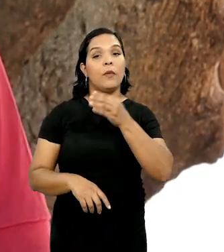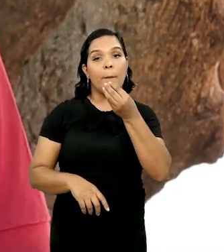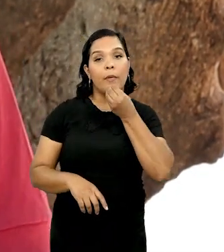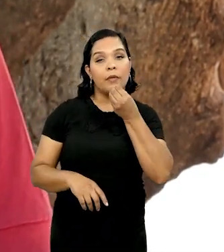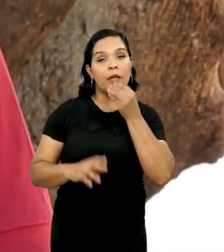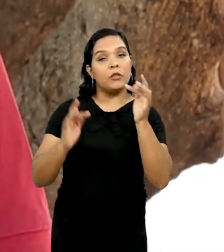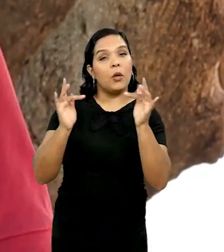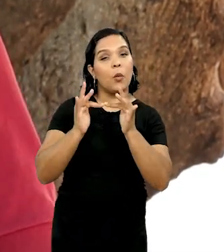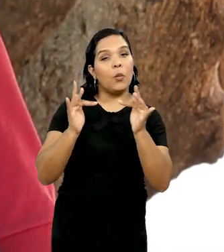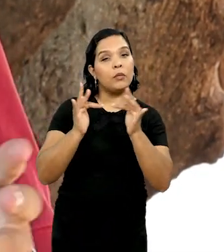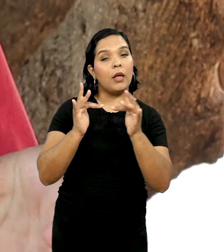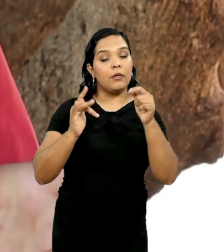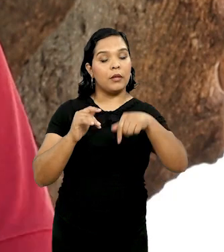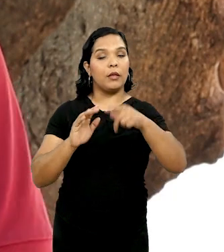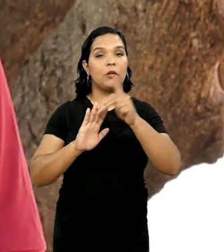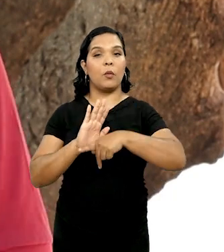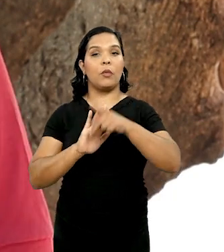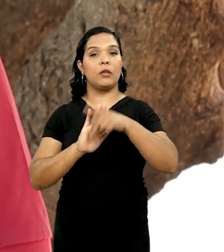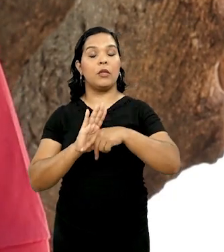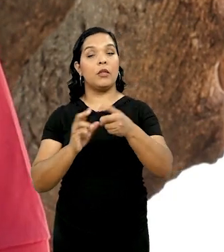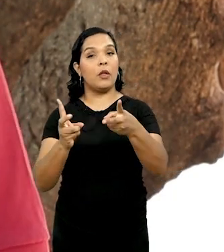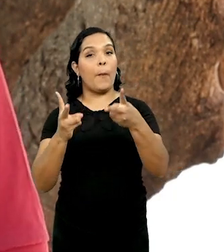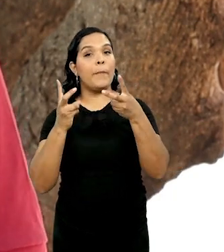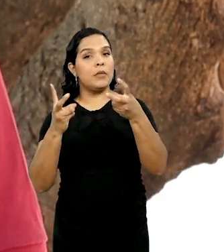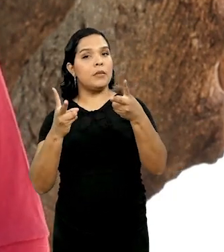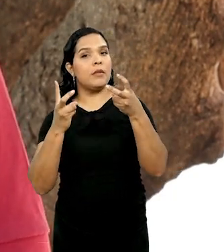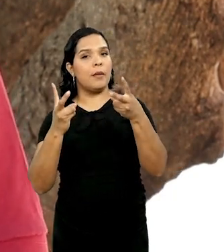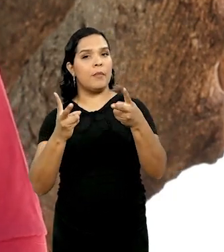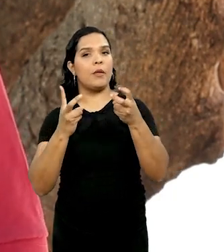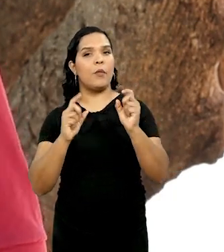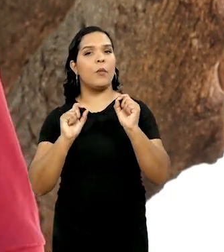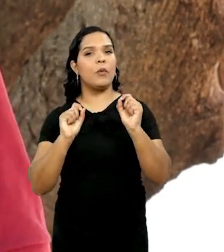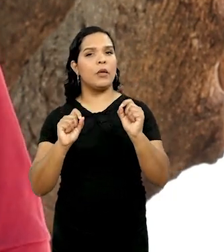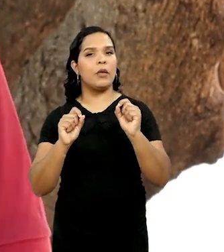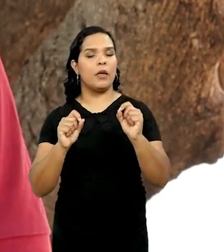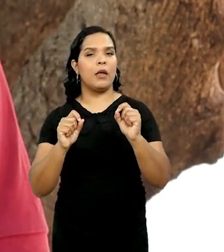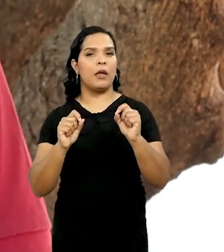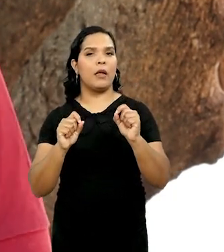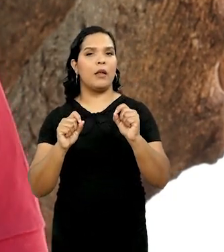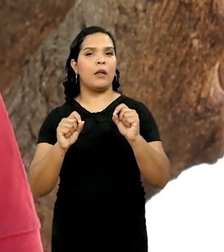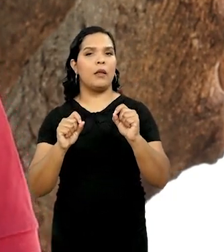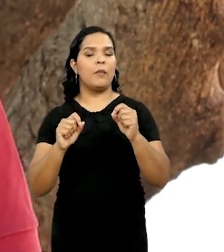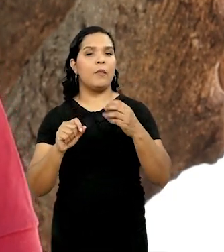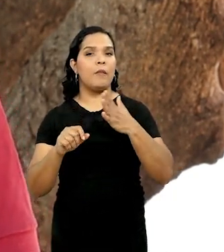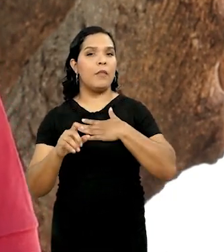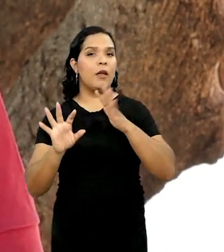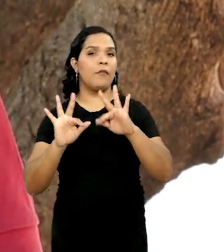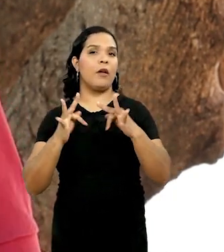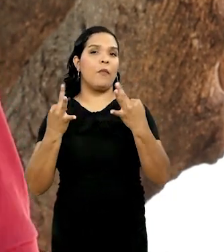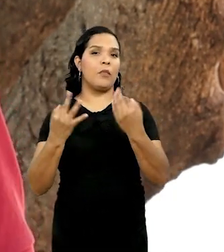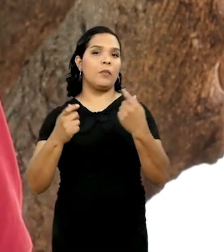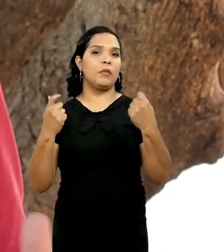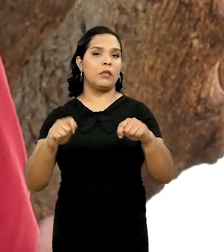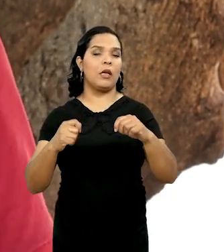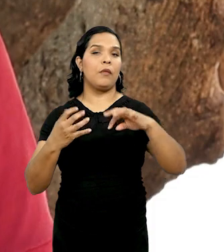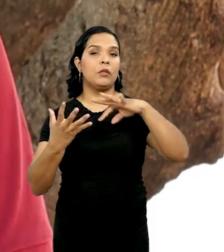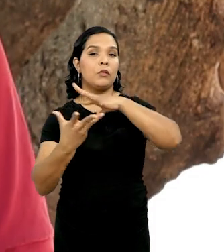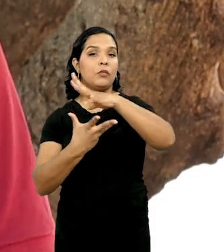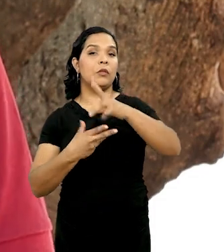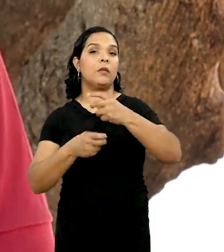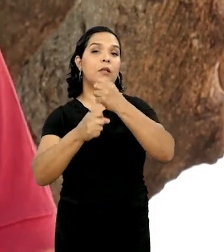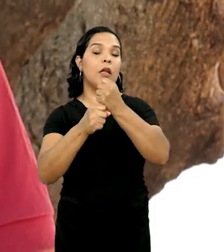oportunidade de estar em contato aqui com o projeto, eu percebi o que a propriedade da minha família precisava, que era de